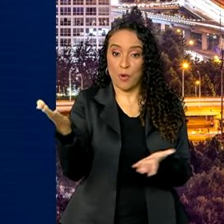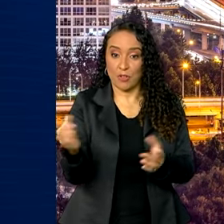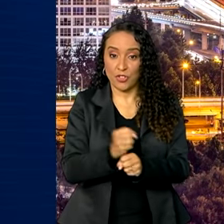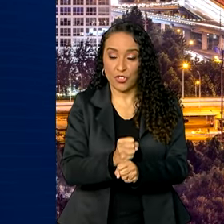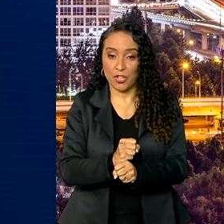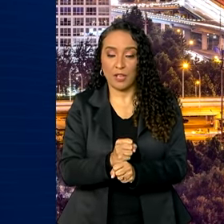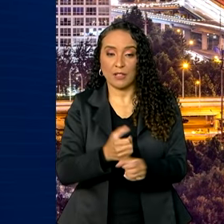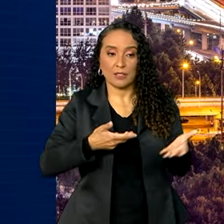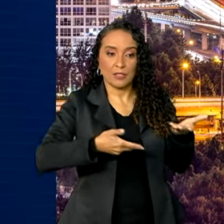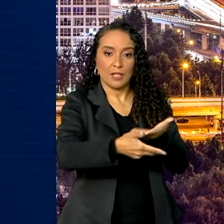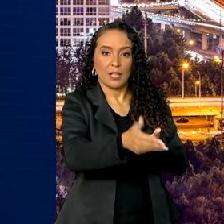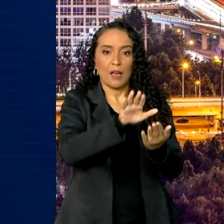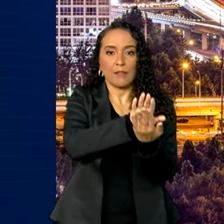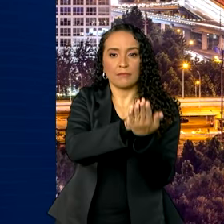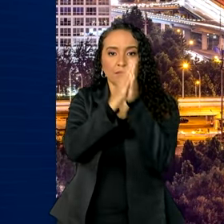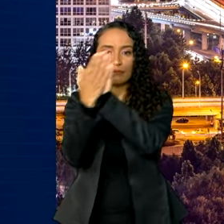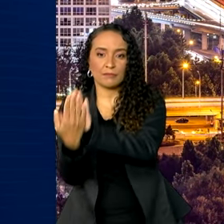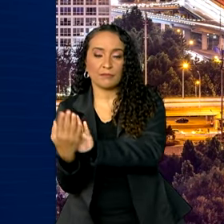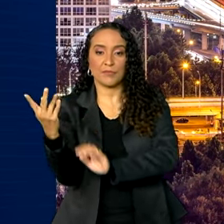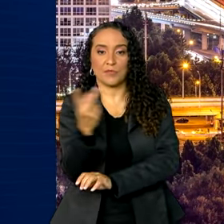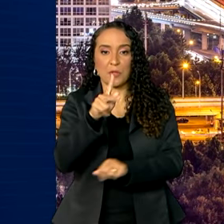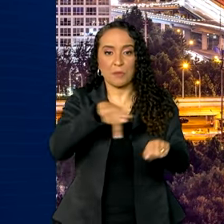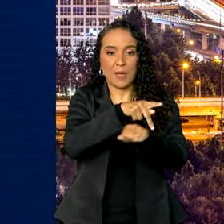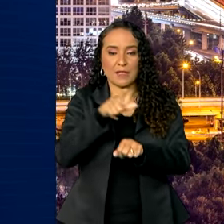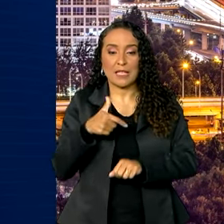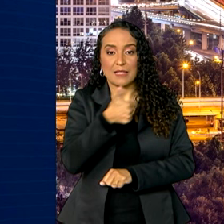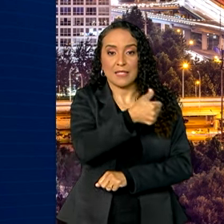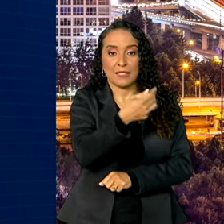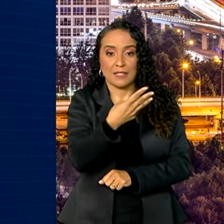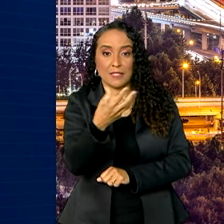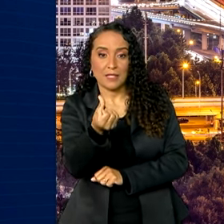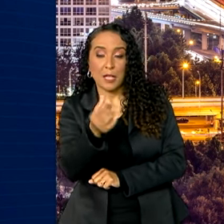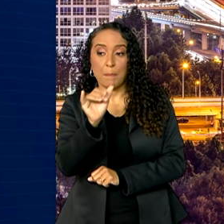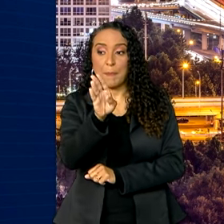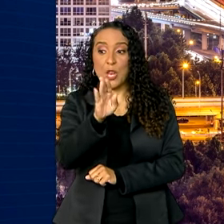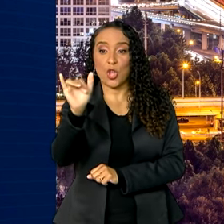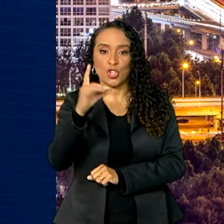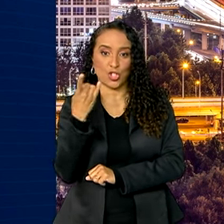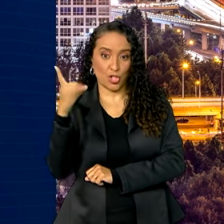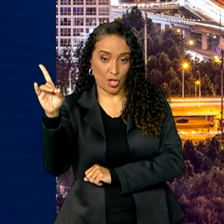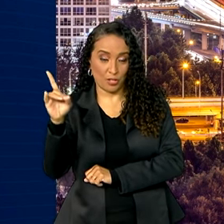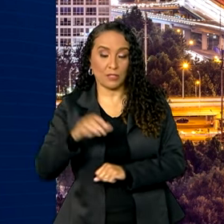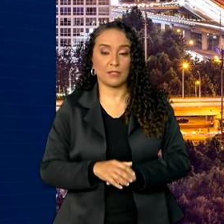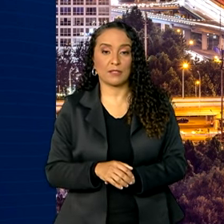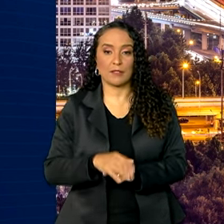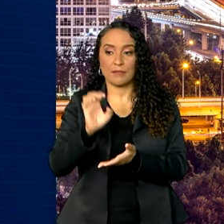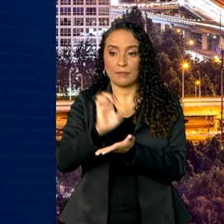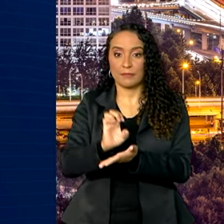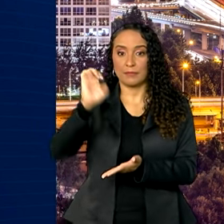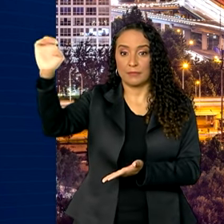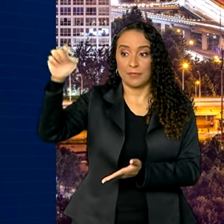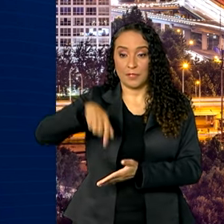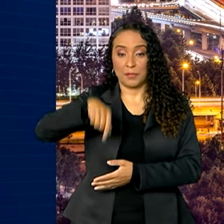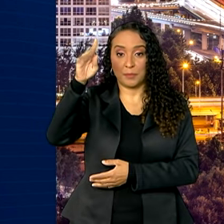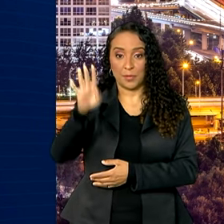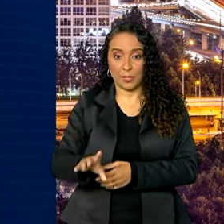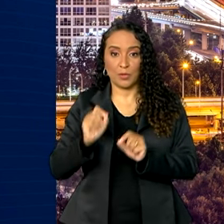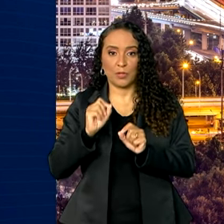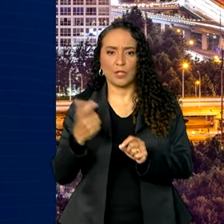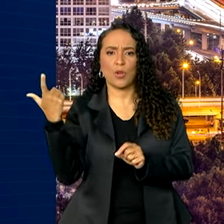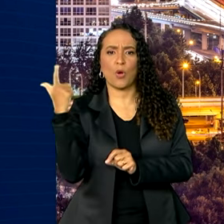intercâmbio entre os países foi de 136 bilhões de dólares. As exportações brasileiras